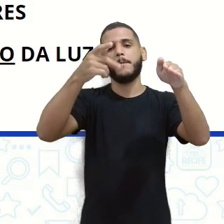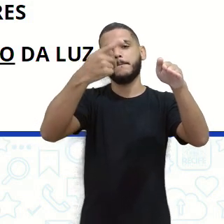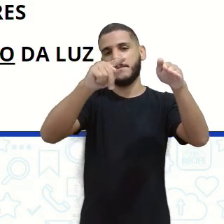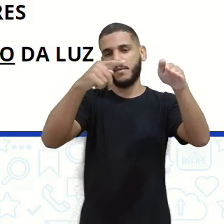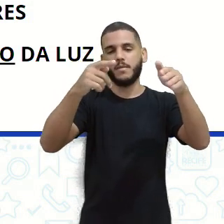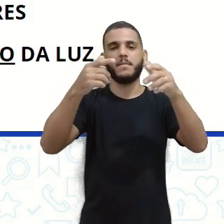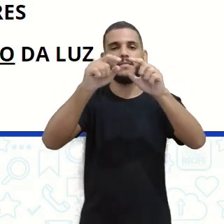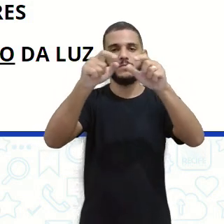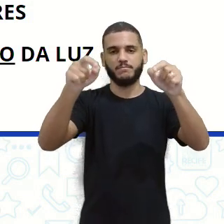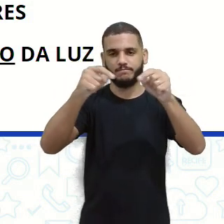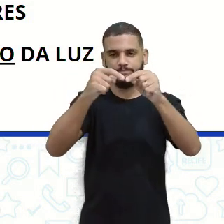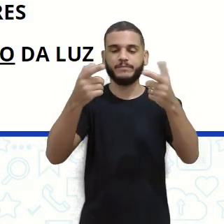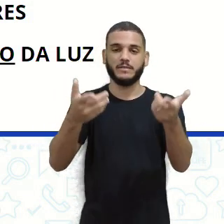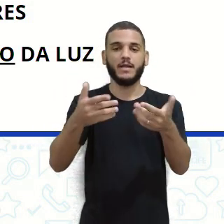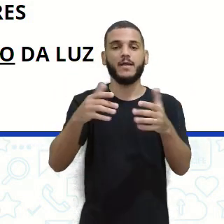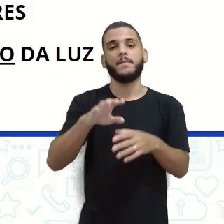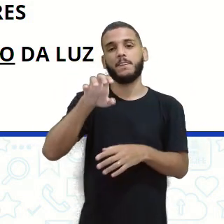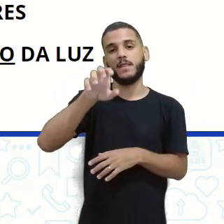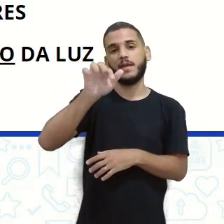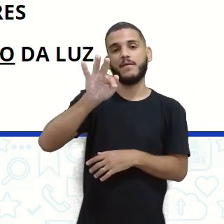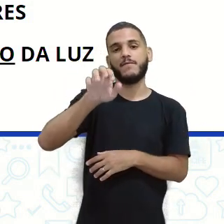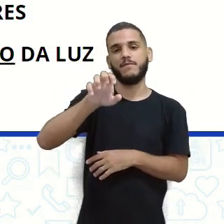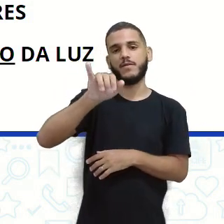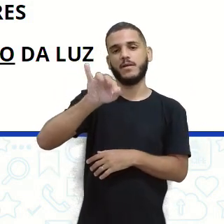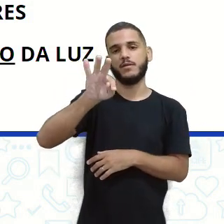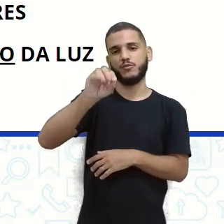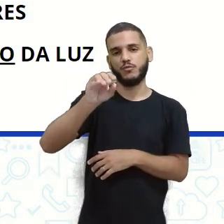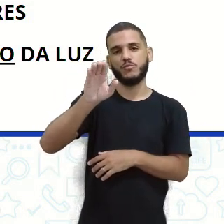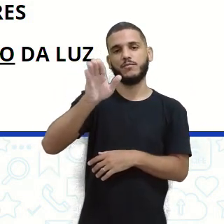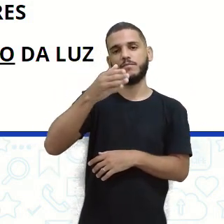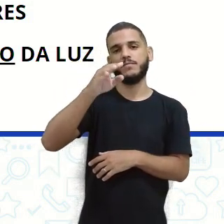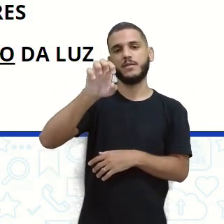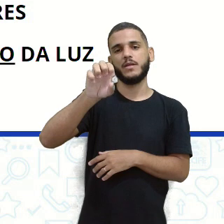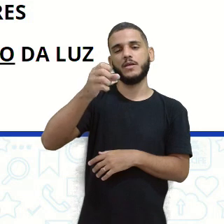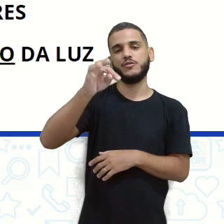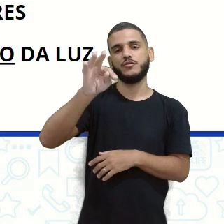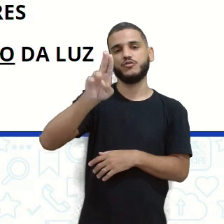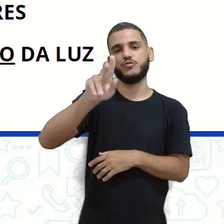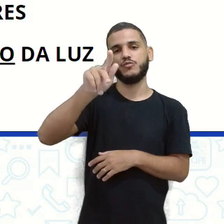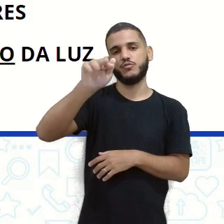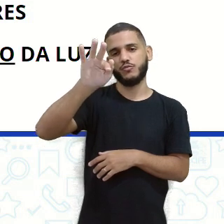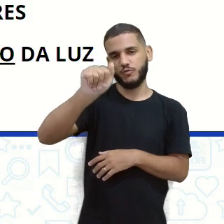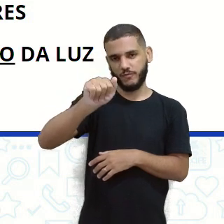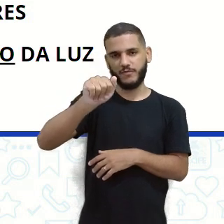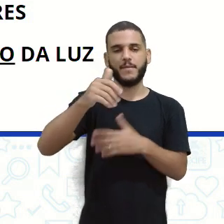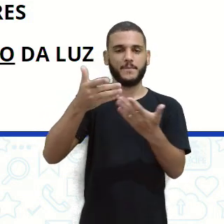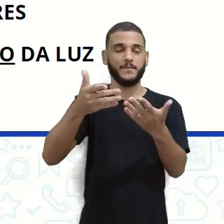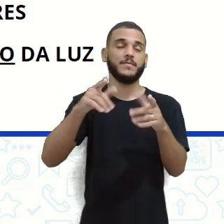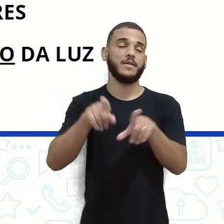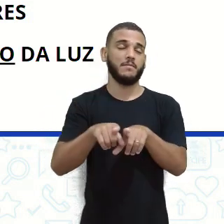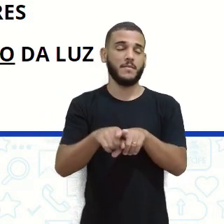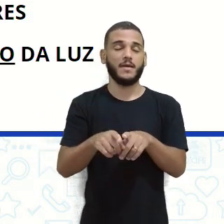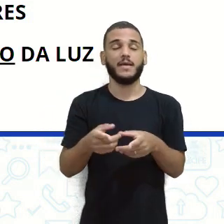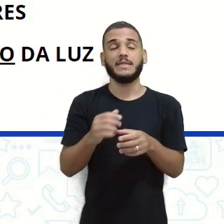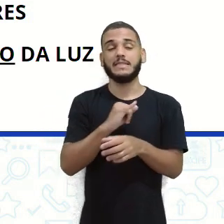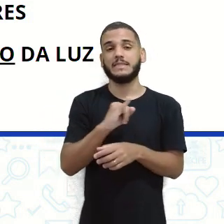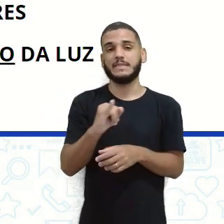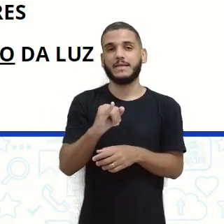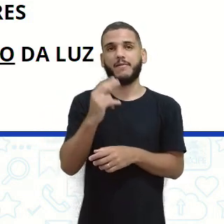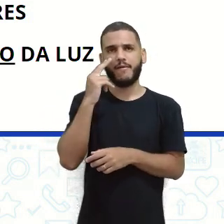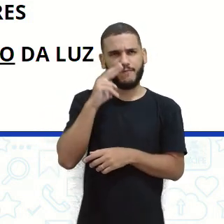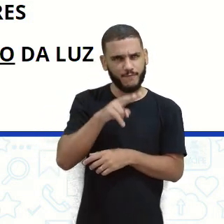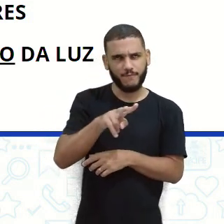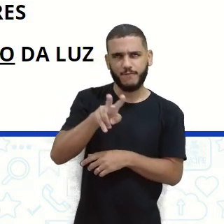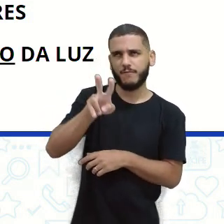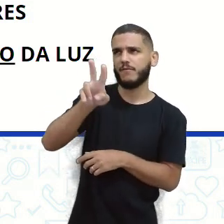essa história, se você conseguir olhar para cima, você vai ver uma luz branca, né, sendo emitida